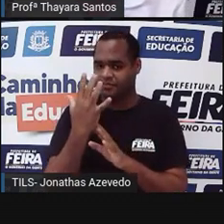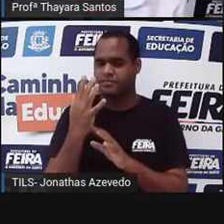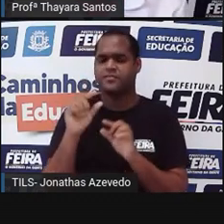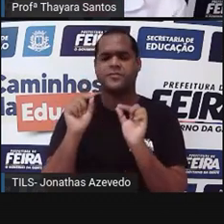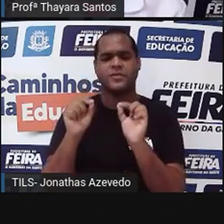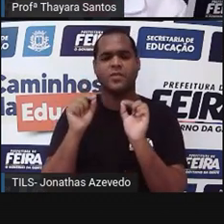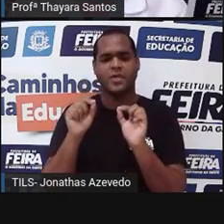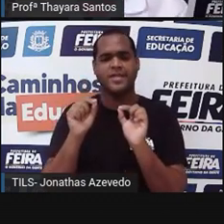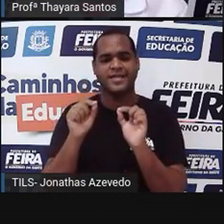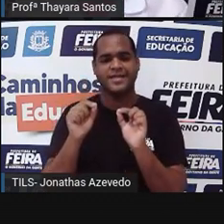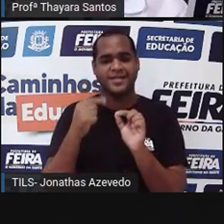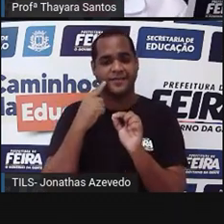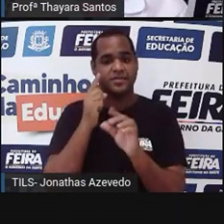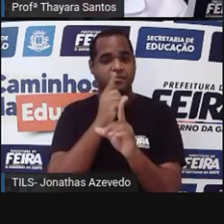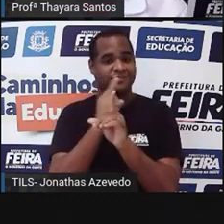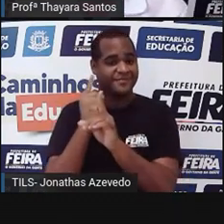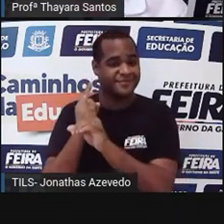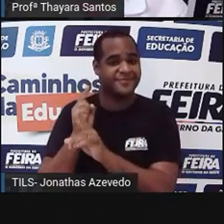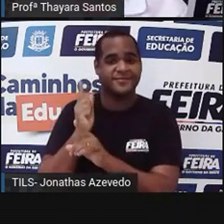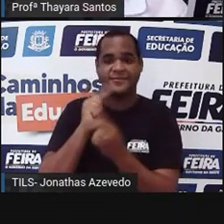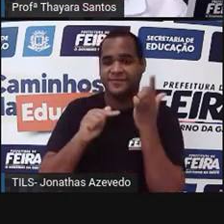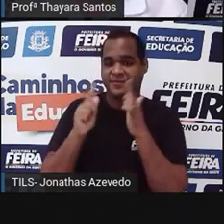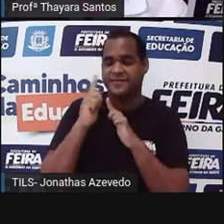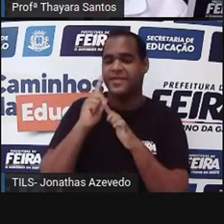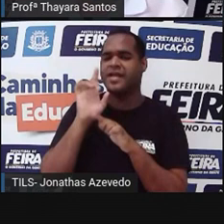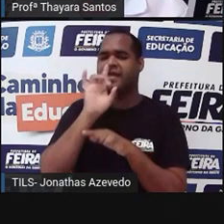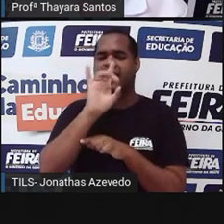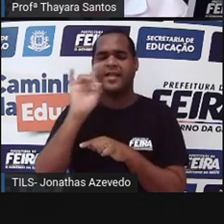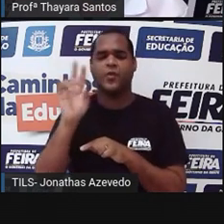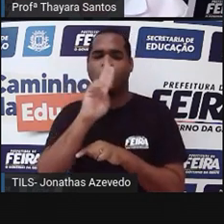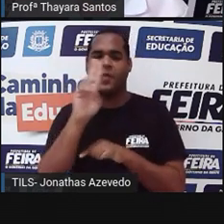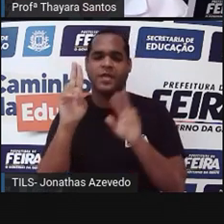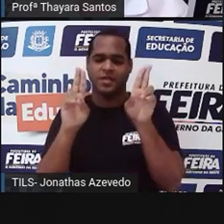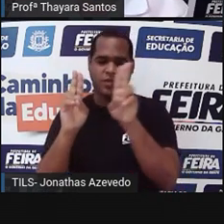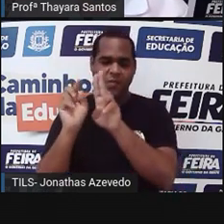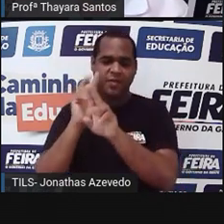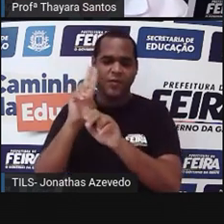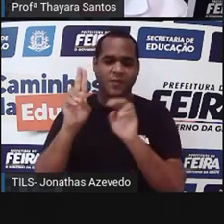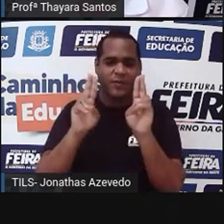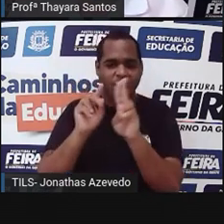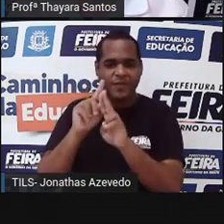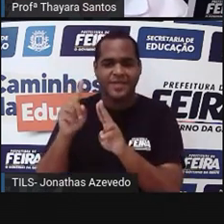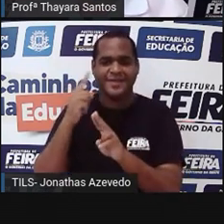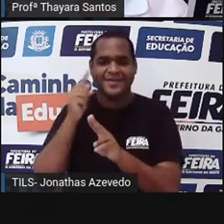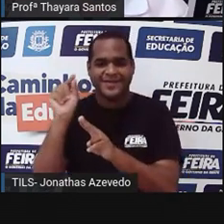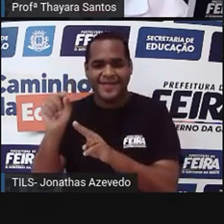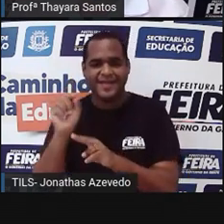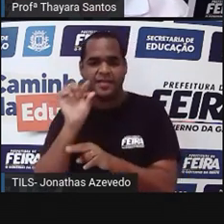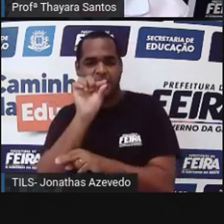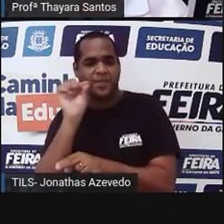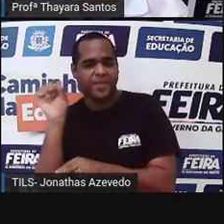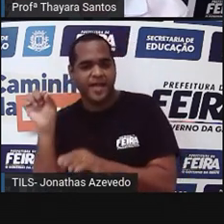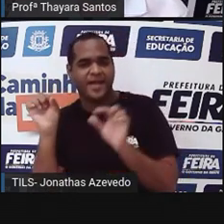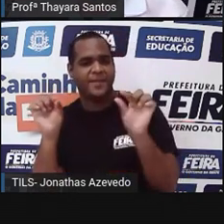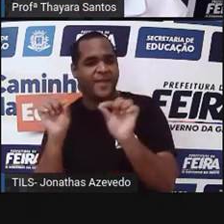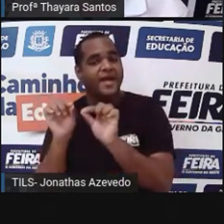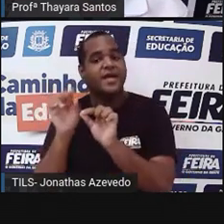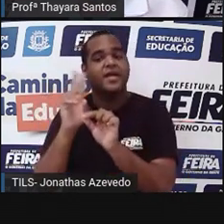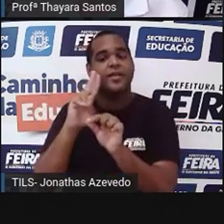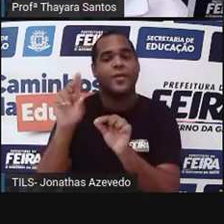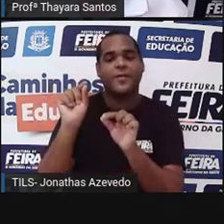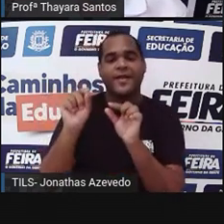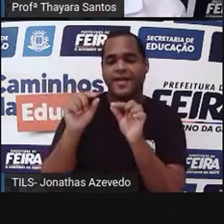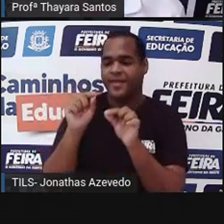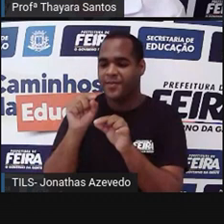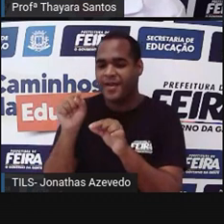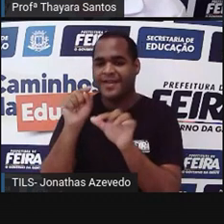ideia é que vocês consigam identificar cada partezinha dessa briófita aqui. Estão vendo que tem bolinhas distribuídas? Tem uma bolinha aqui, outra